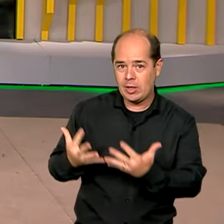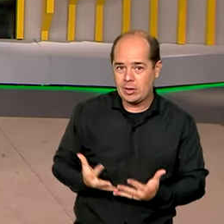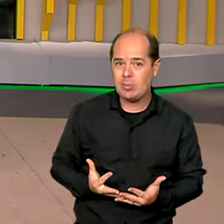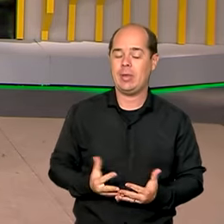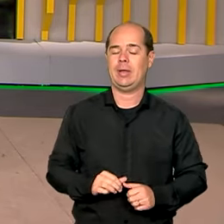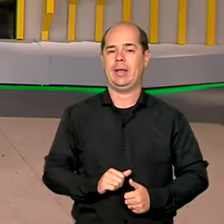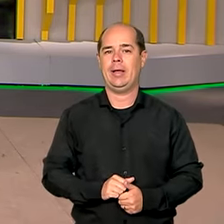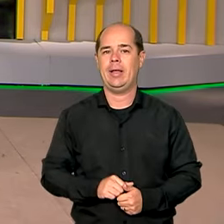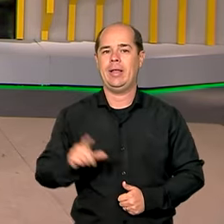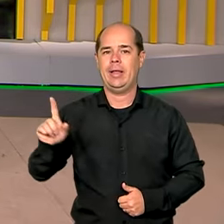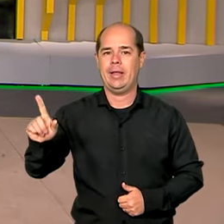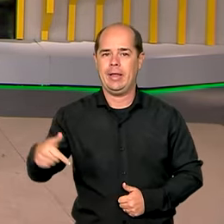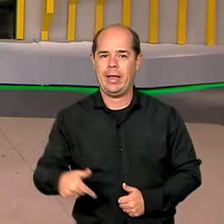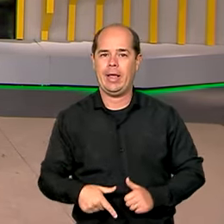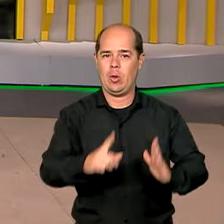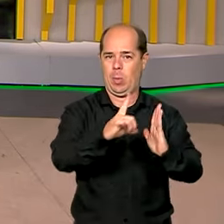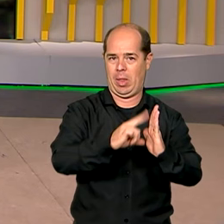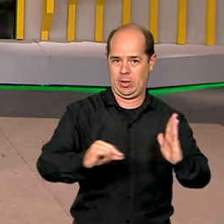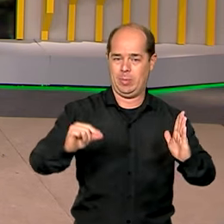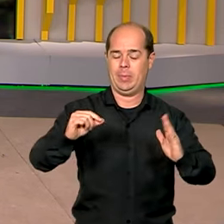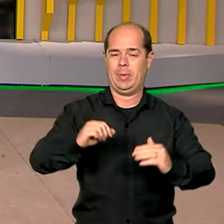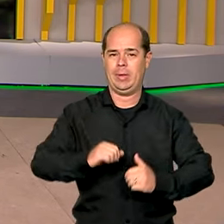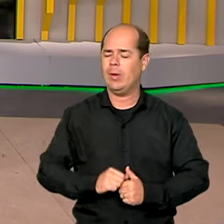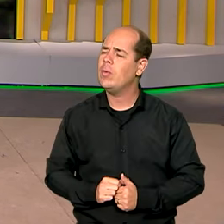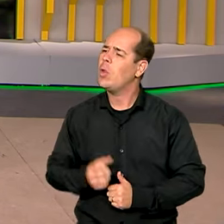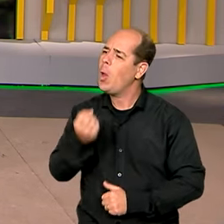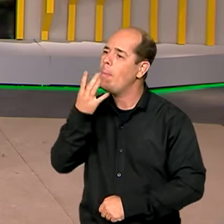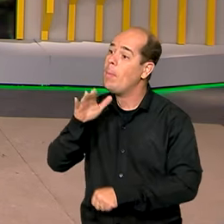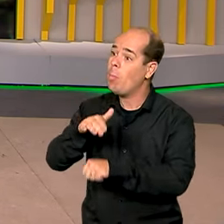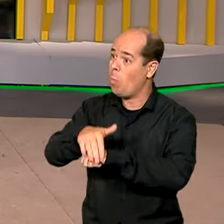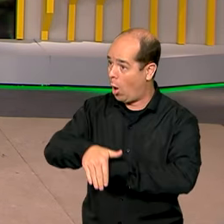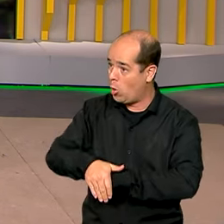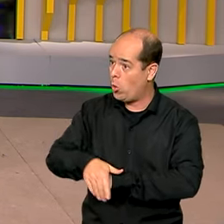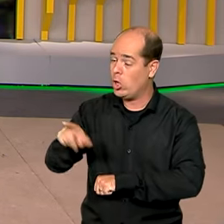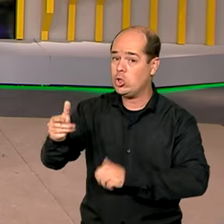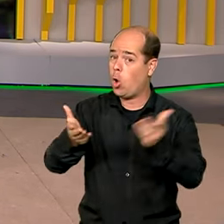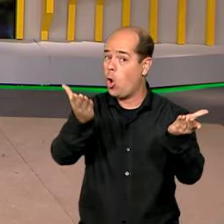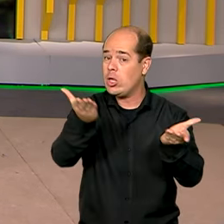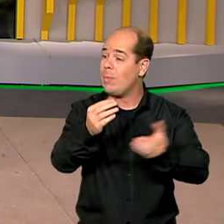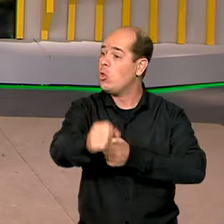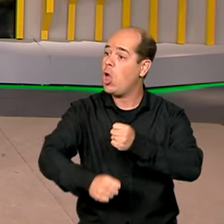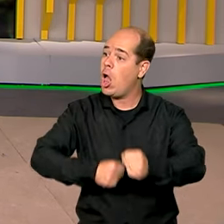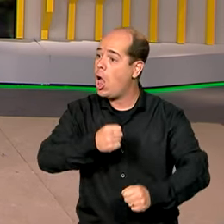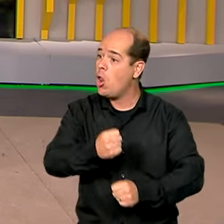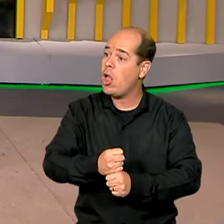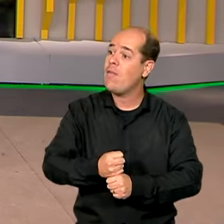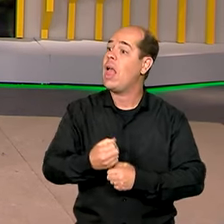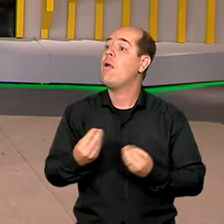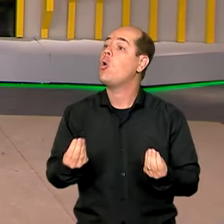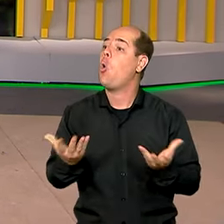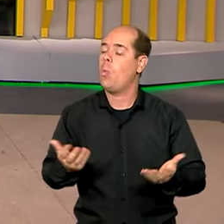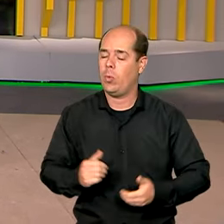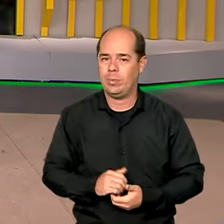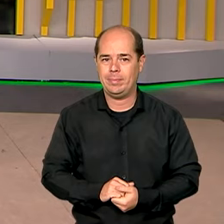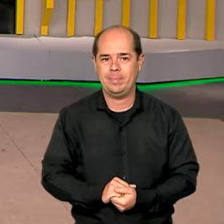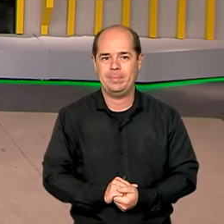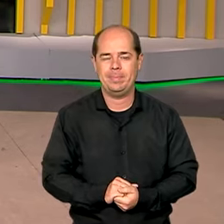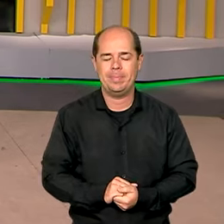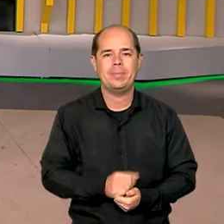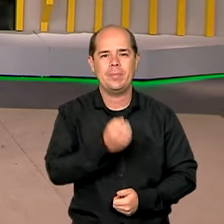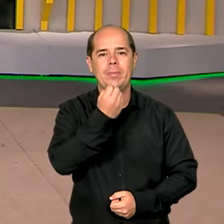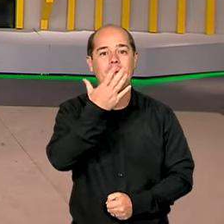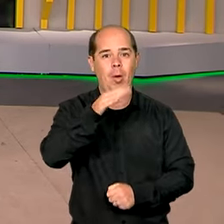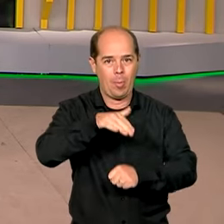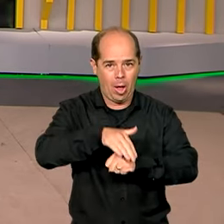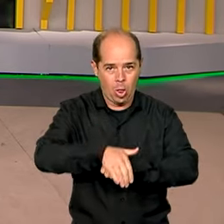direto do Palácio do Planalto. Pablo, boa noite. Como vai funcionar o orçamento do ano que vem? Boa noite, Ana, Roberto e a